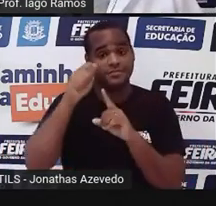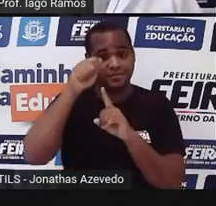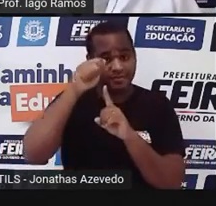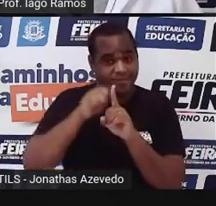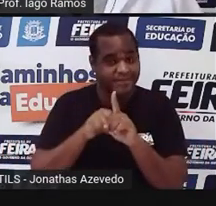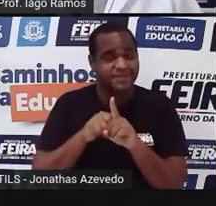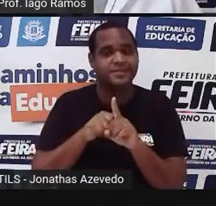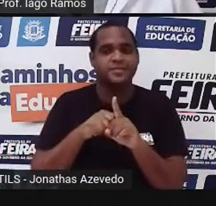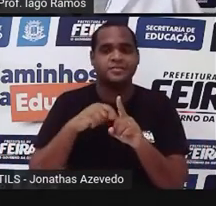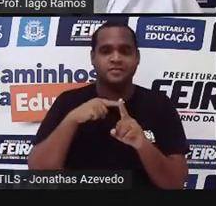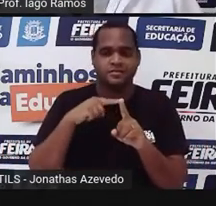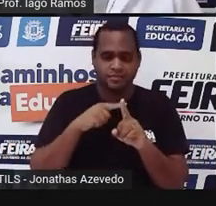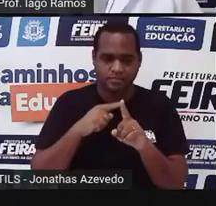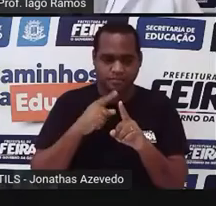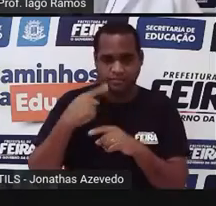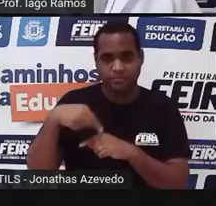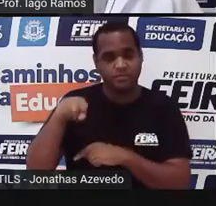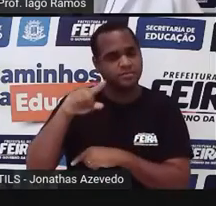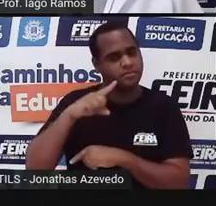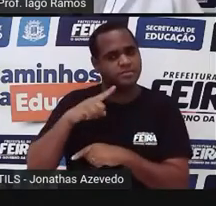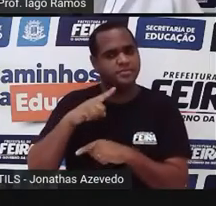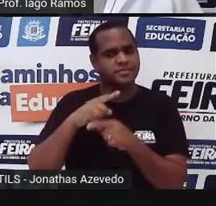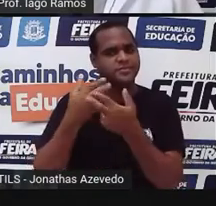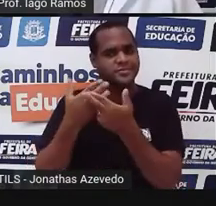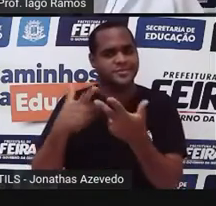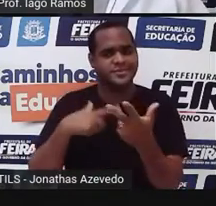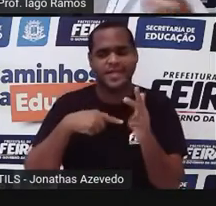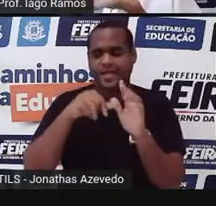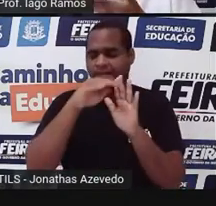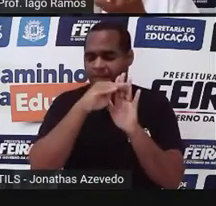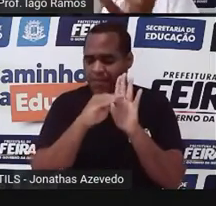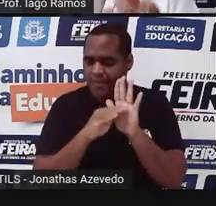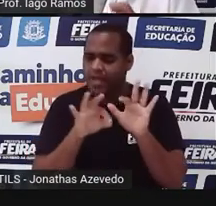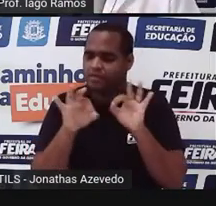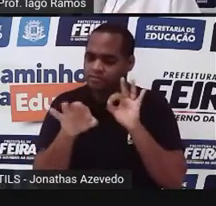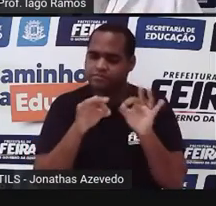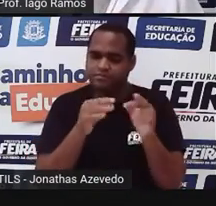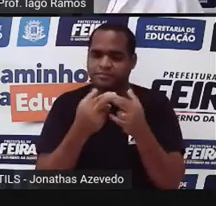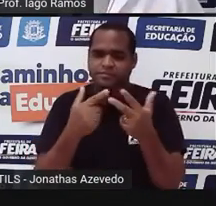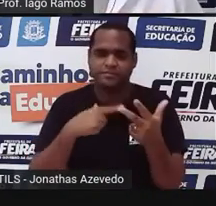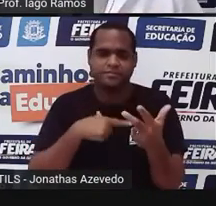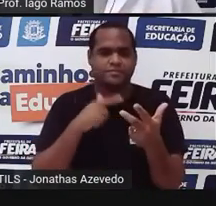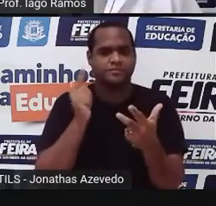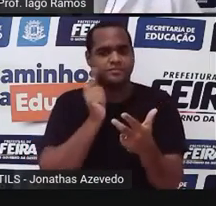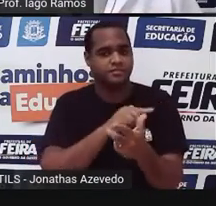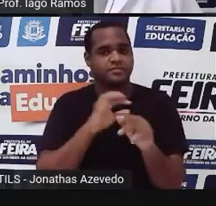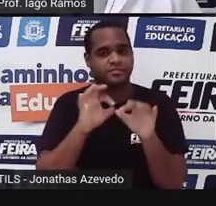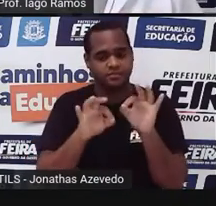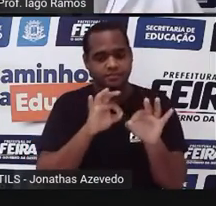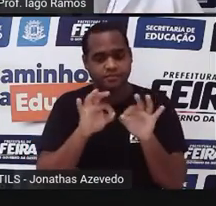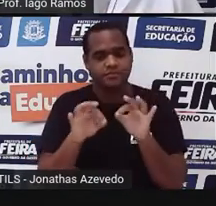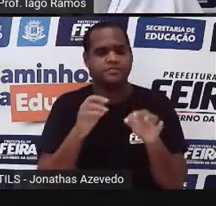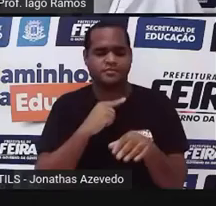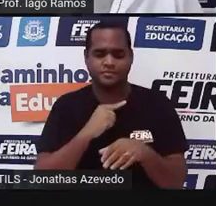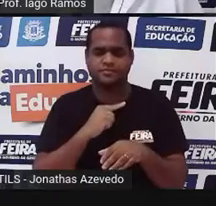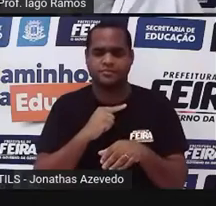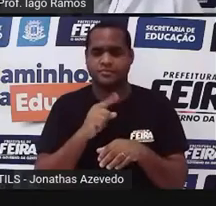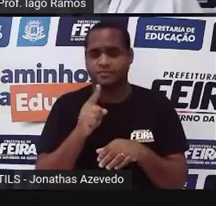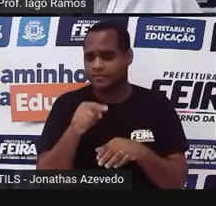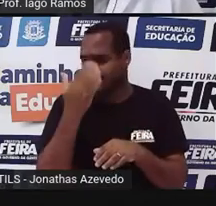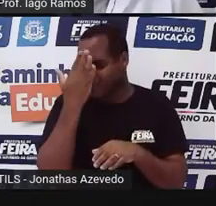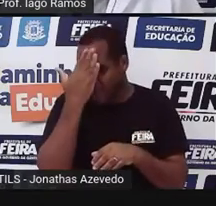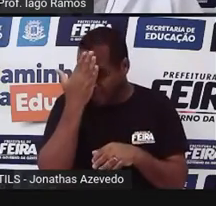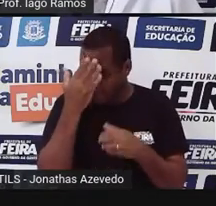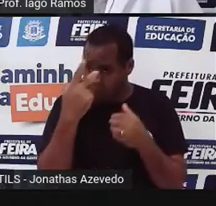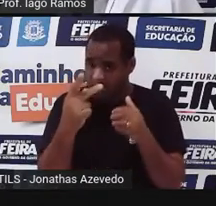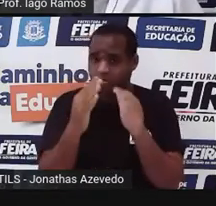nós fazemos aí um planejamento, uma organização das nossas finanças, né? Isso você deve acompanhar